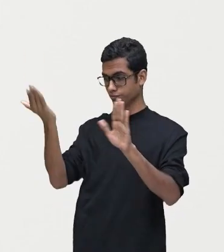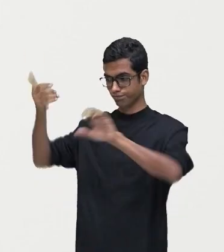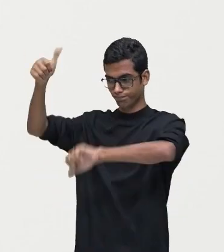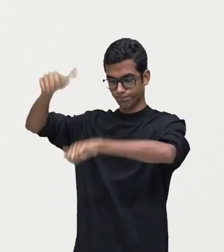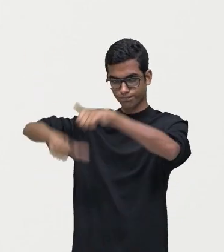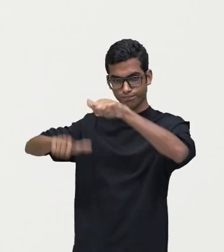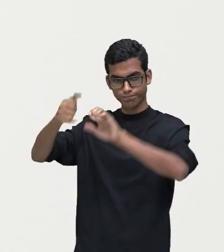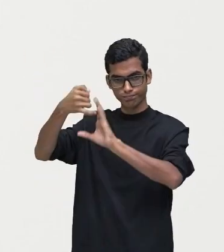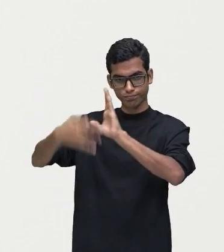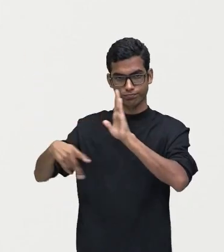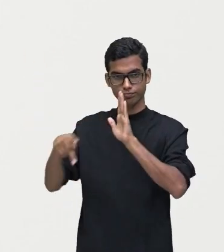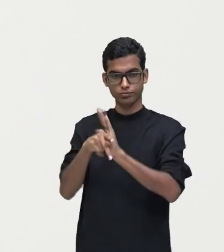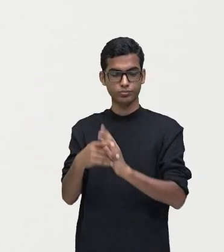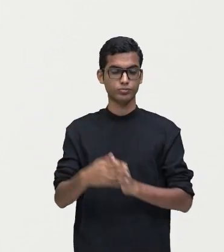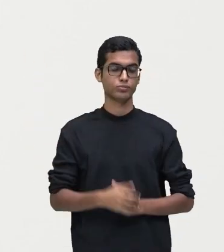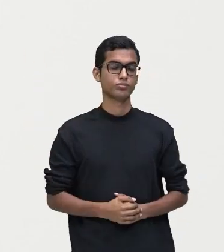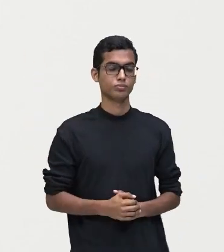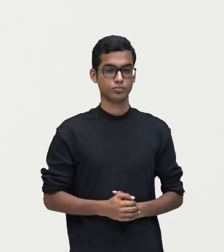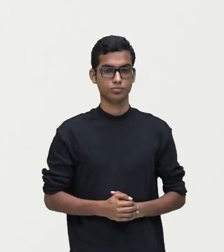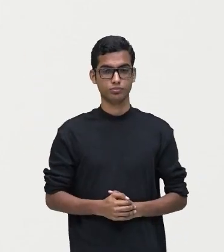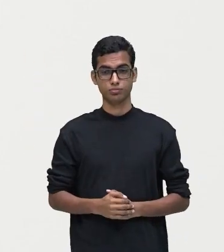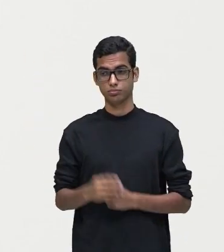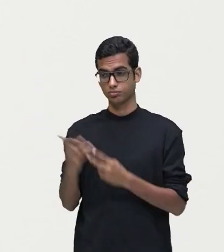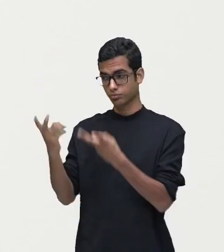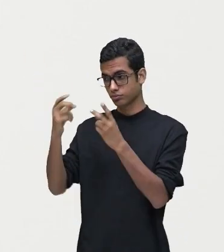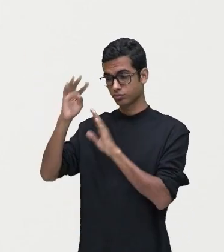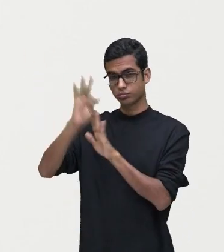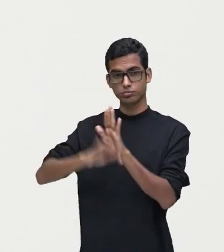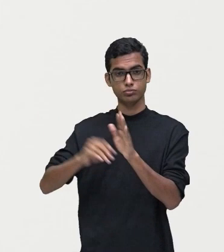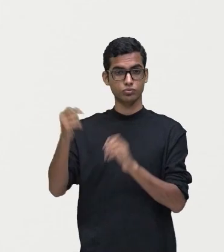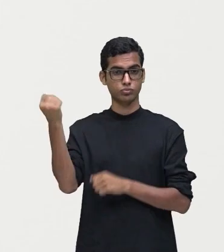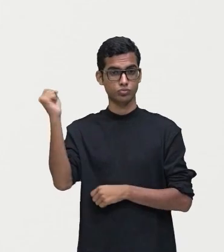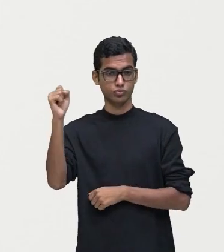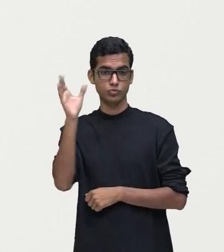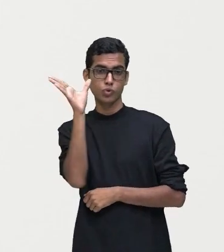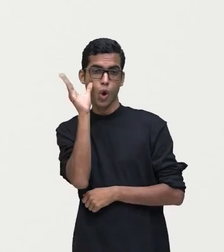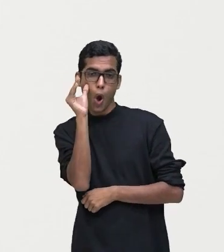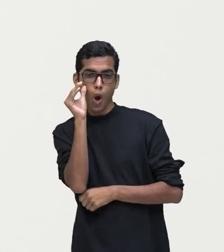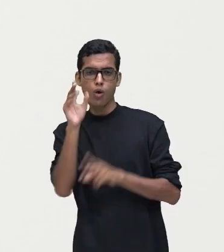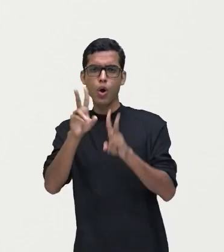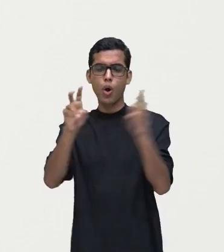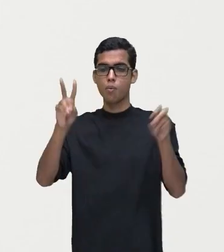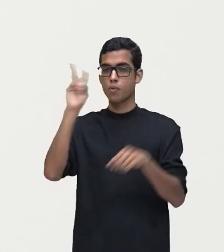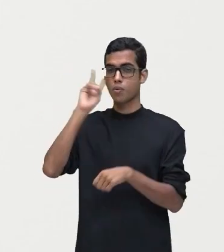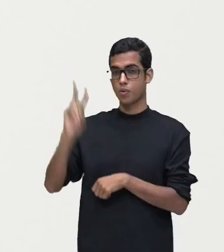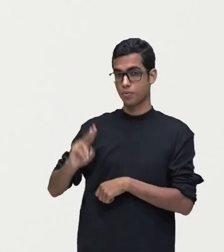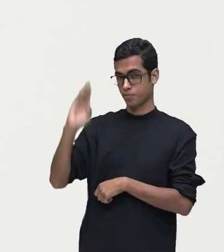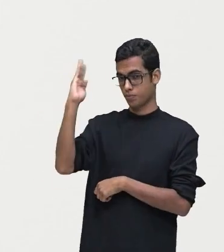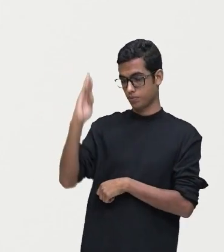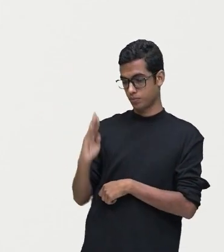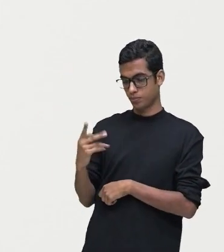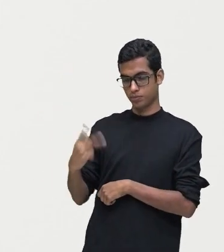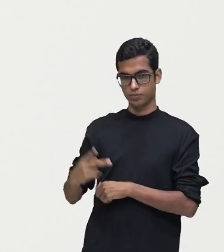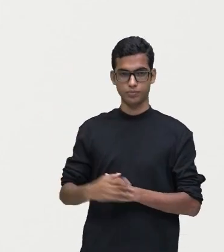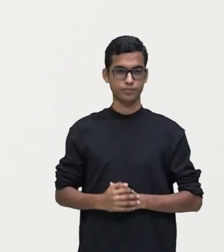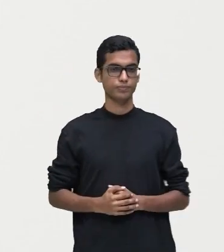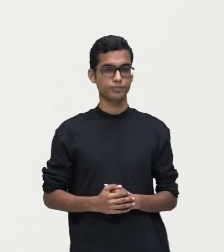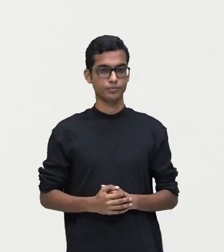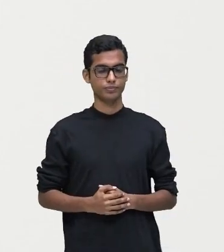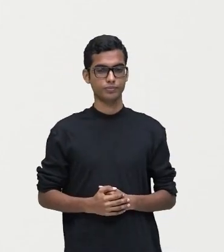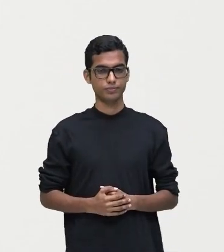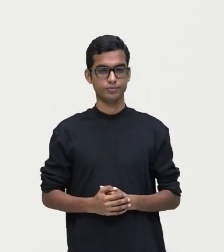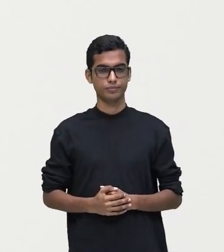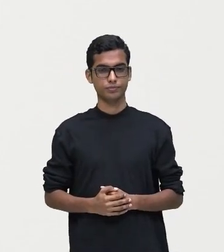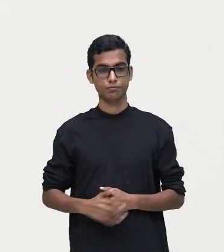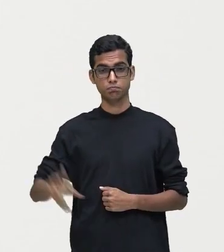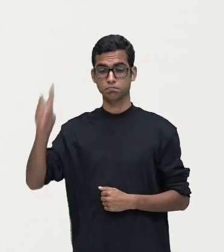características deles. Percebam que o nosso texto vai falar oito curiosidades sobre a história do Brasil. Então, observe que quando a gente fala